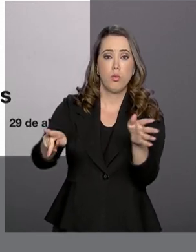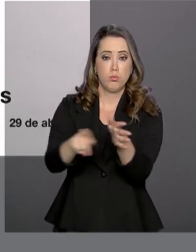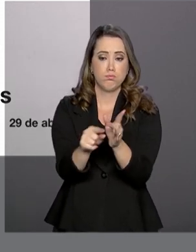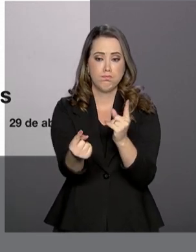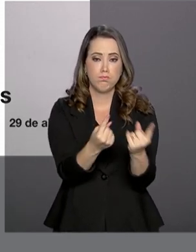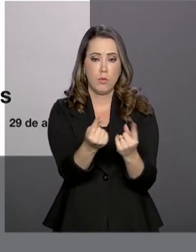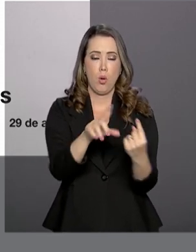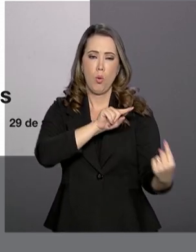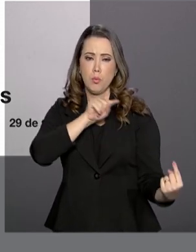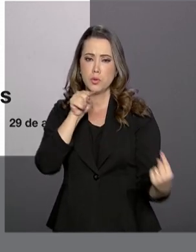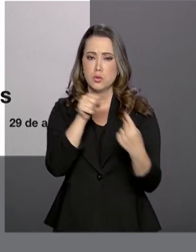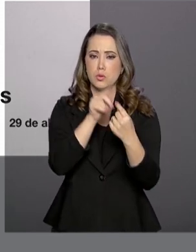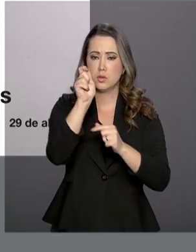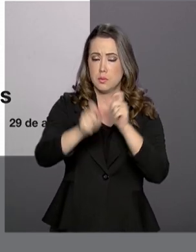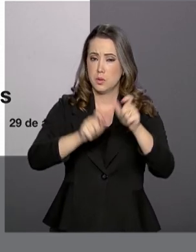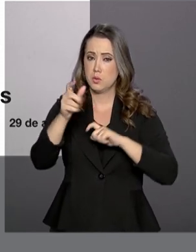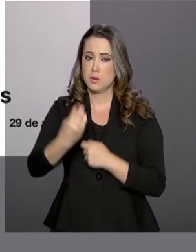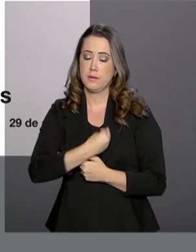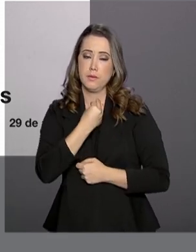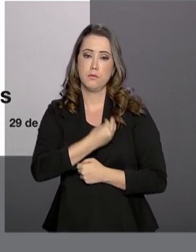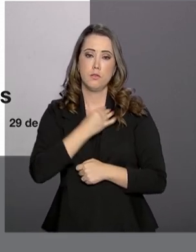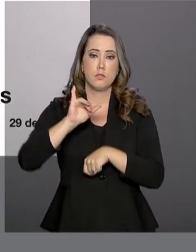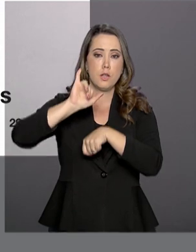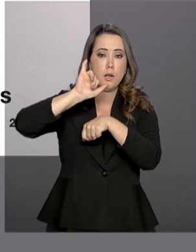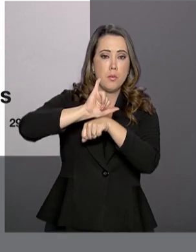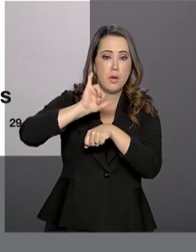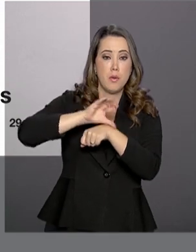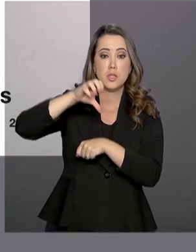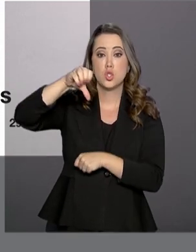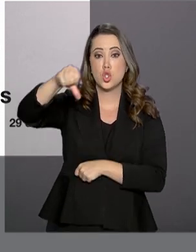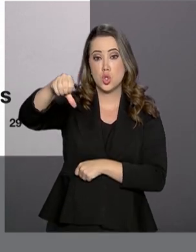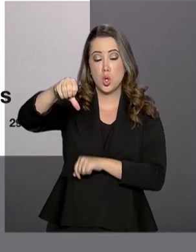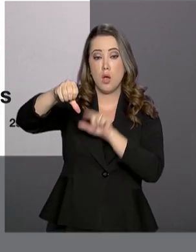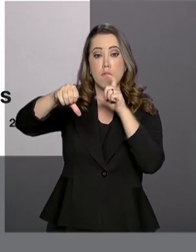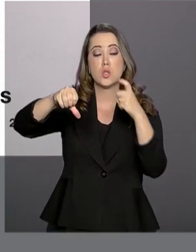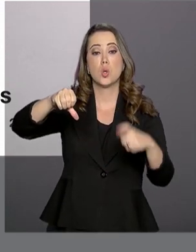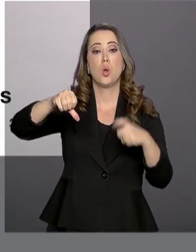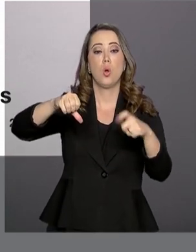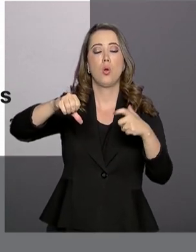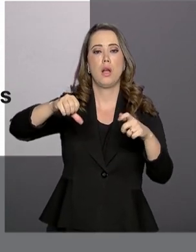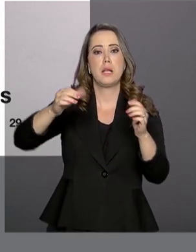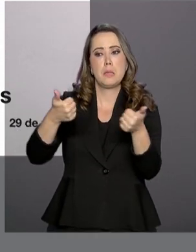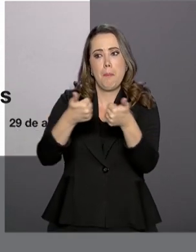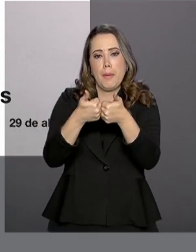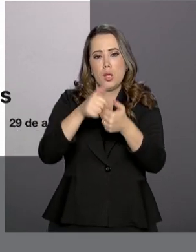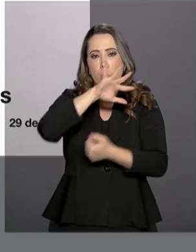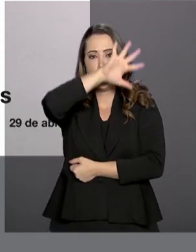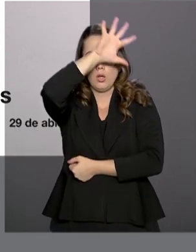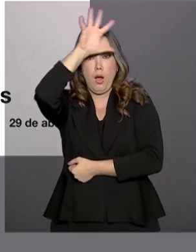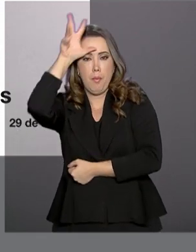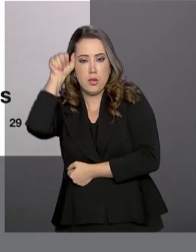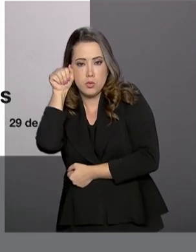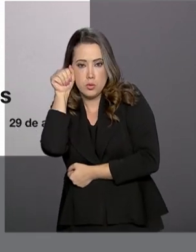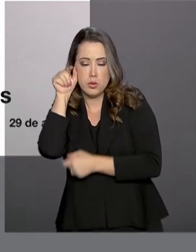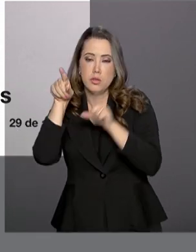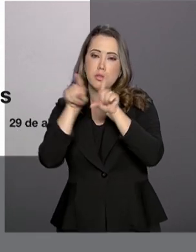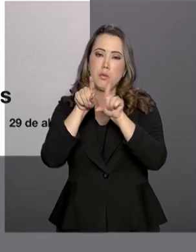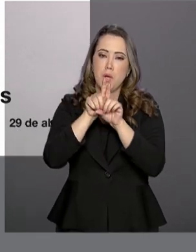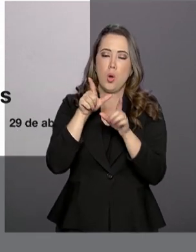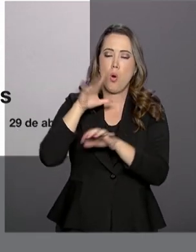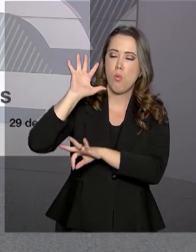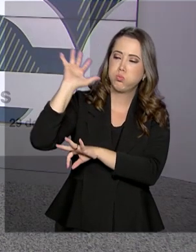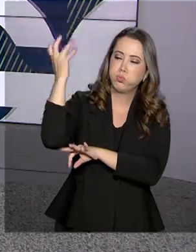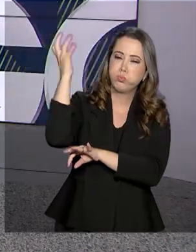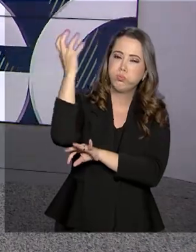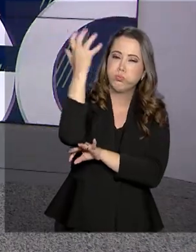que o público-alvo são as populações que vivem nas capitais dos nove estados da região amazônica, além de regiões de mata,